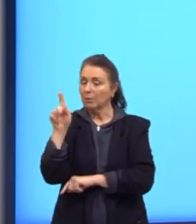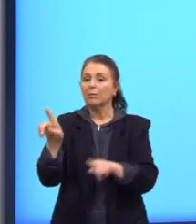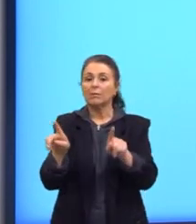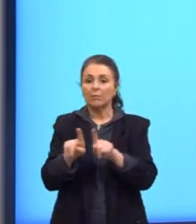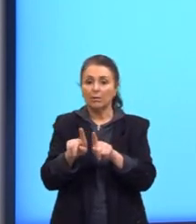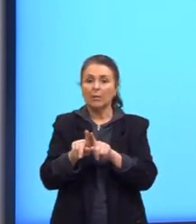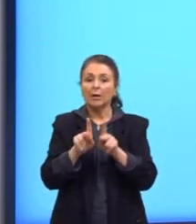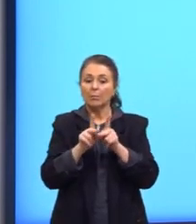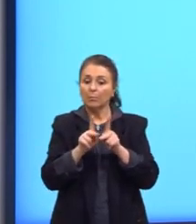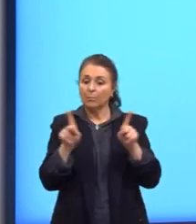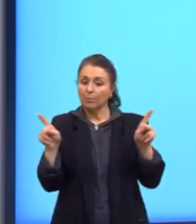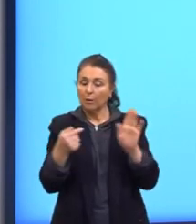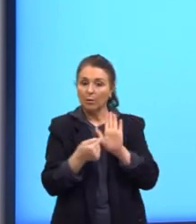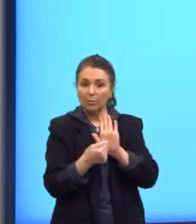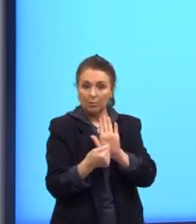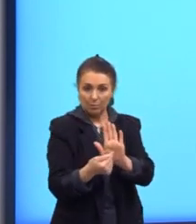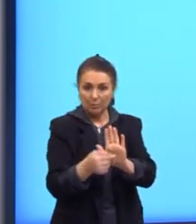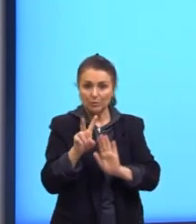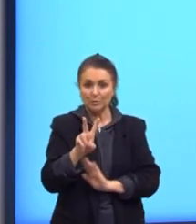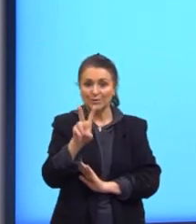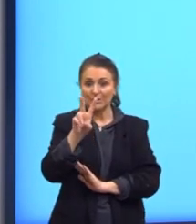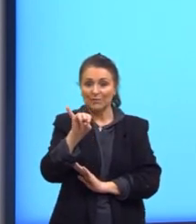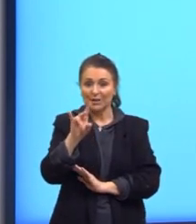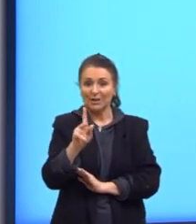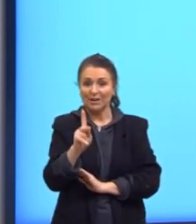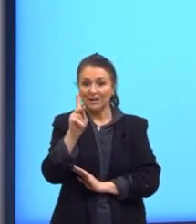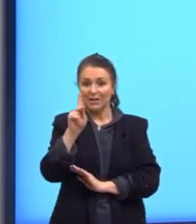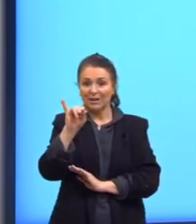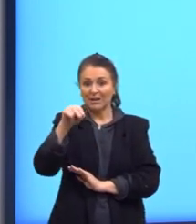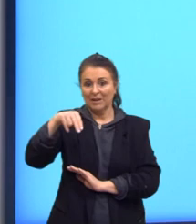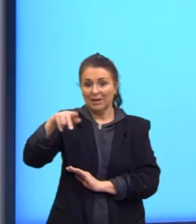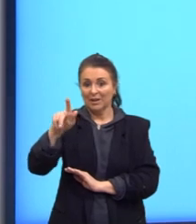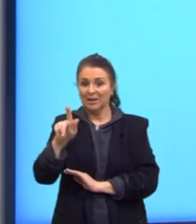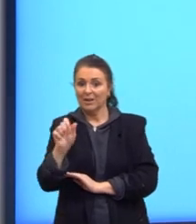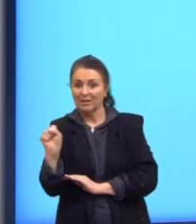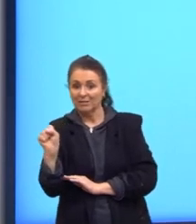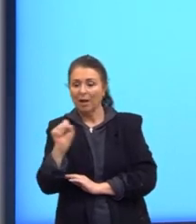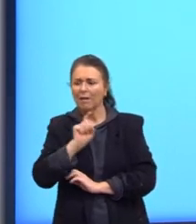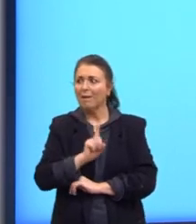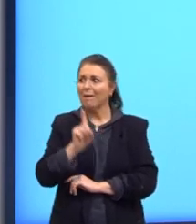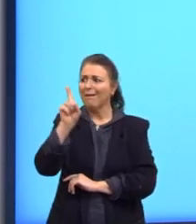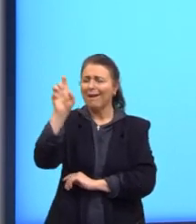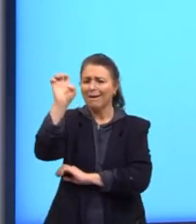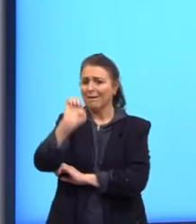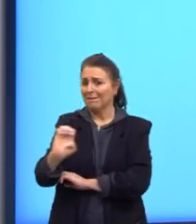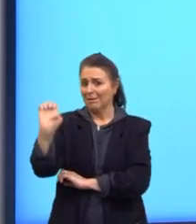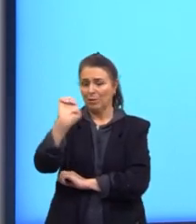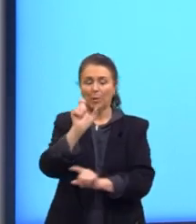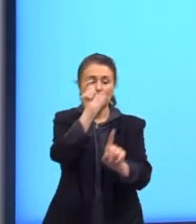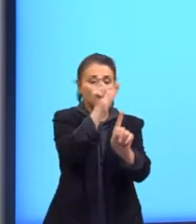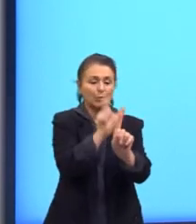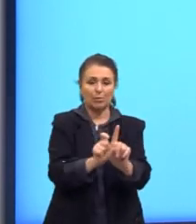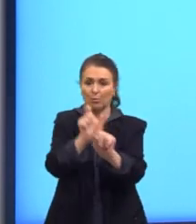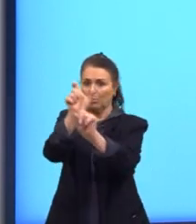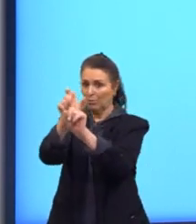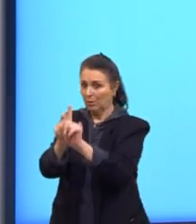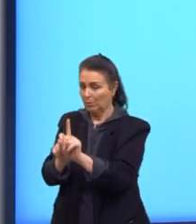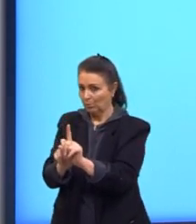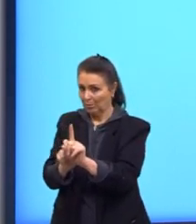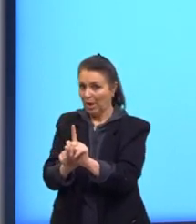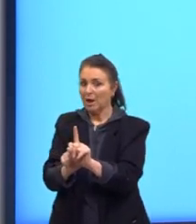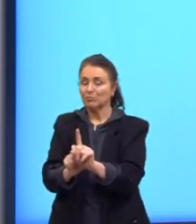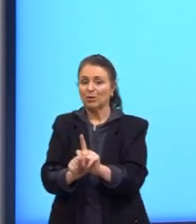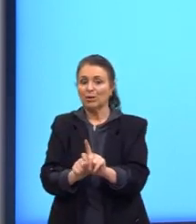essa época dos vikings na Europa. E ela vai, apesar de trazer personagens fictícios